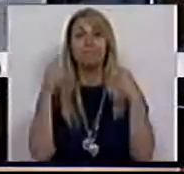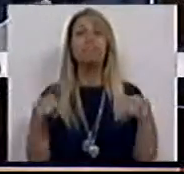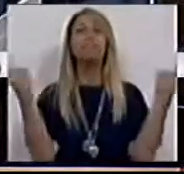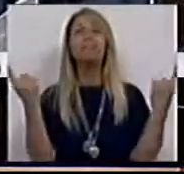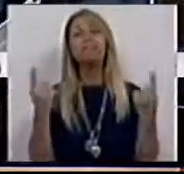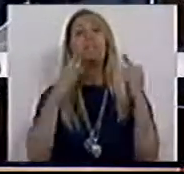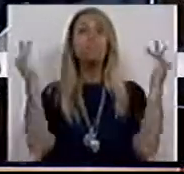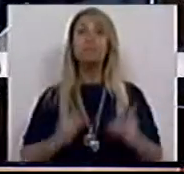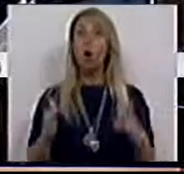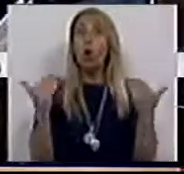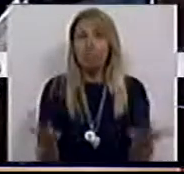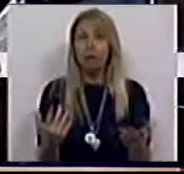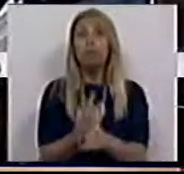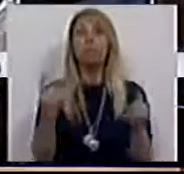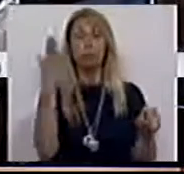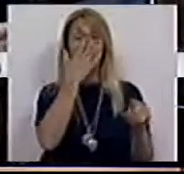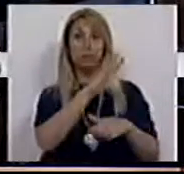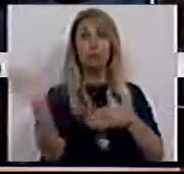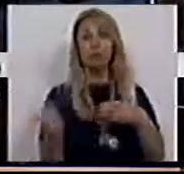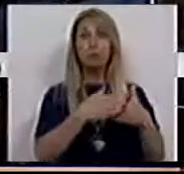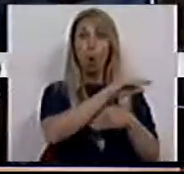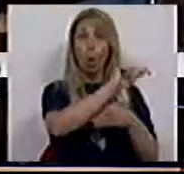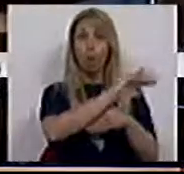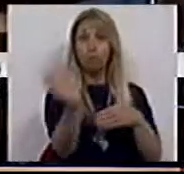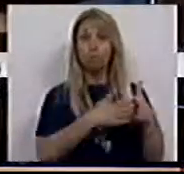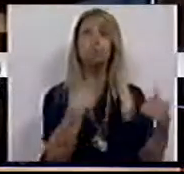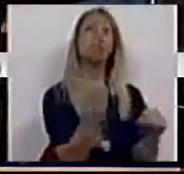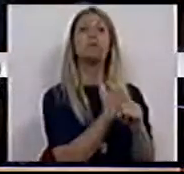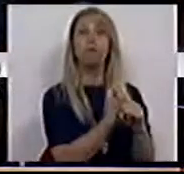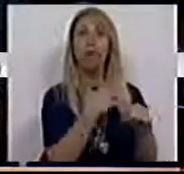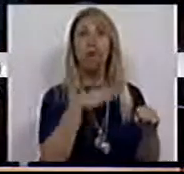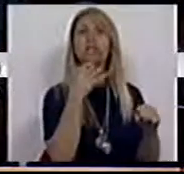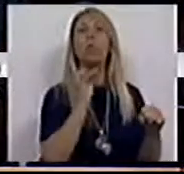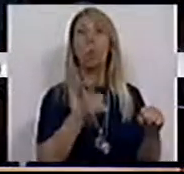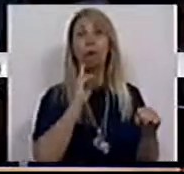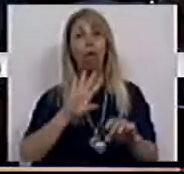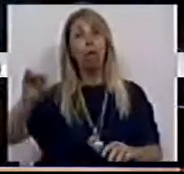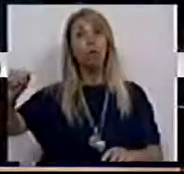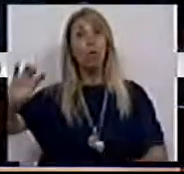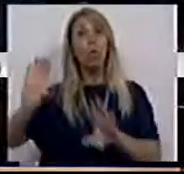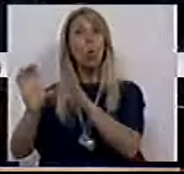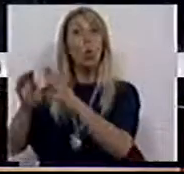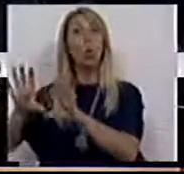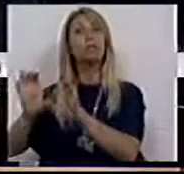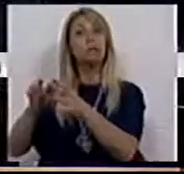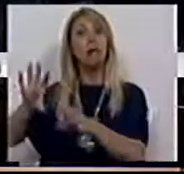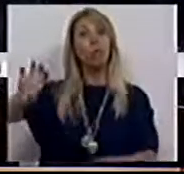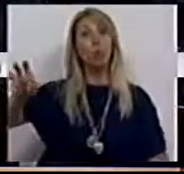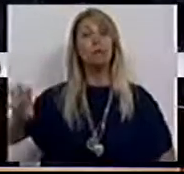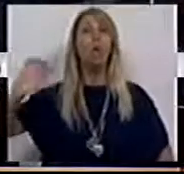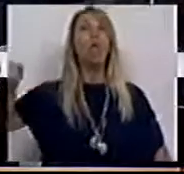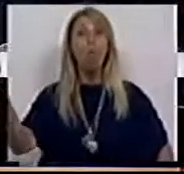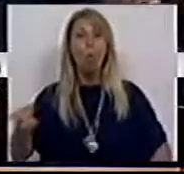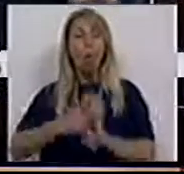Menos oferta. Porque se fecham um serviço num Conselho, significa que o outro Conselho vai ficar sobrecarregado com esses